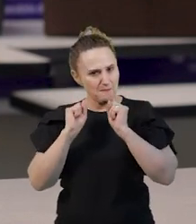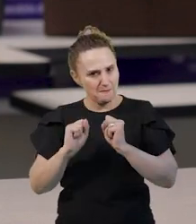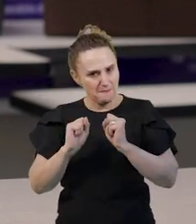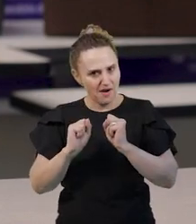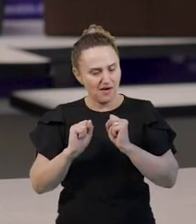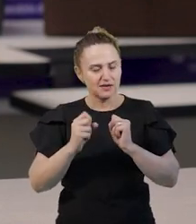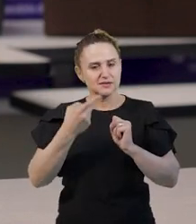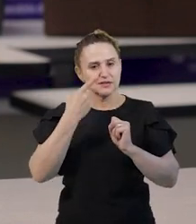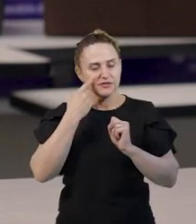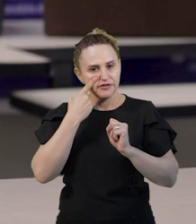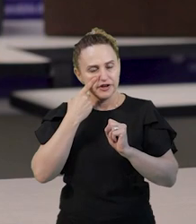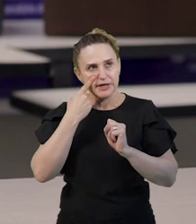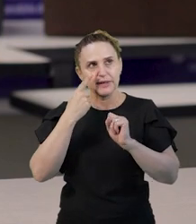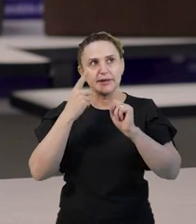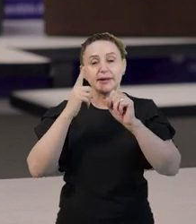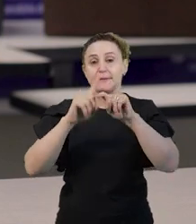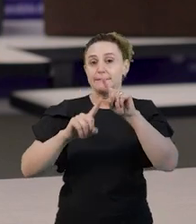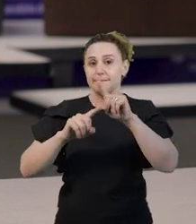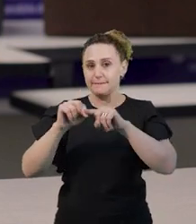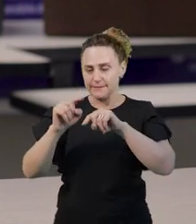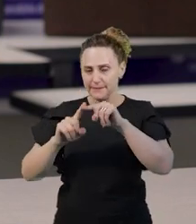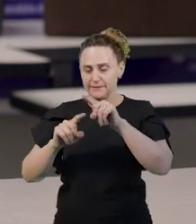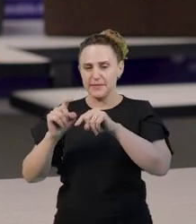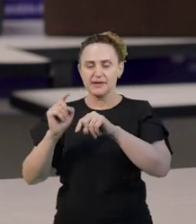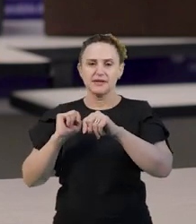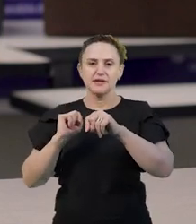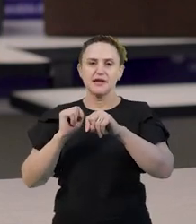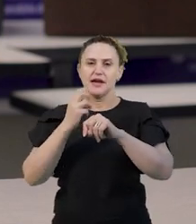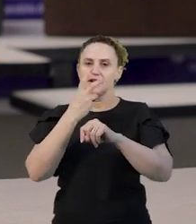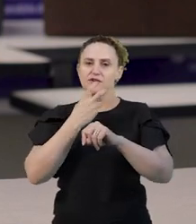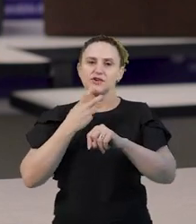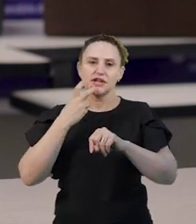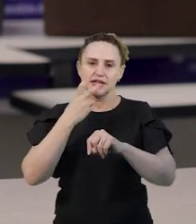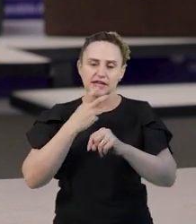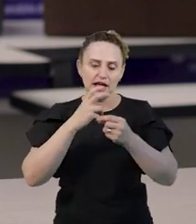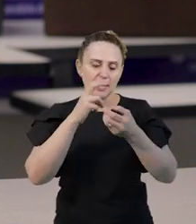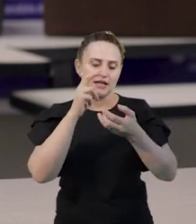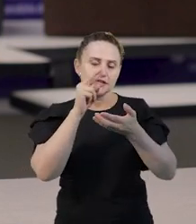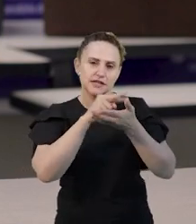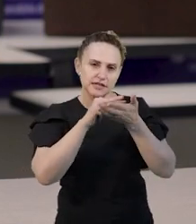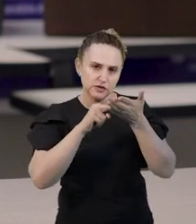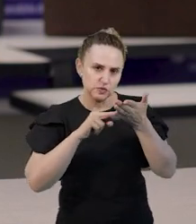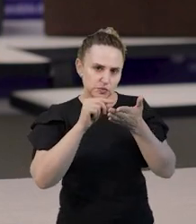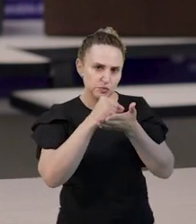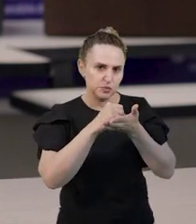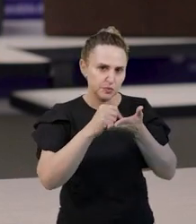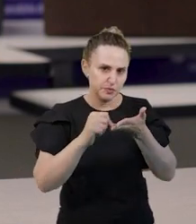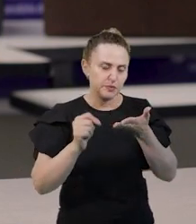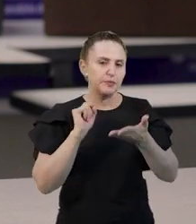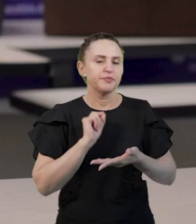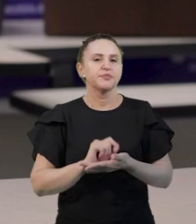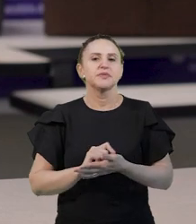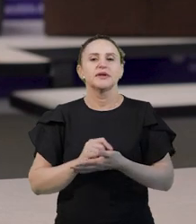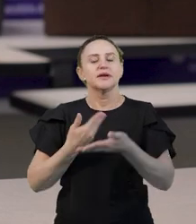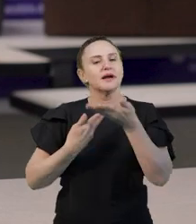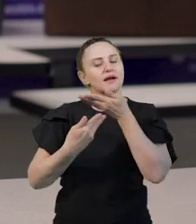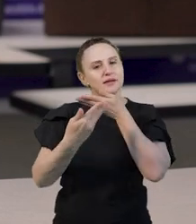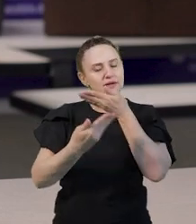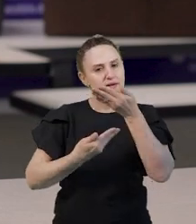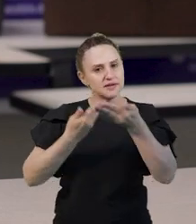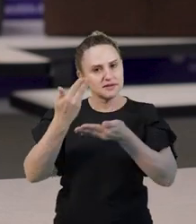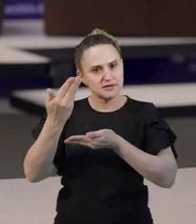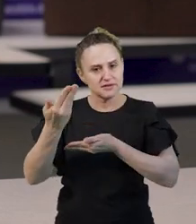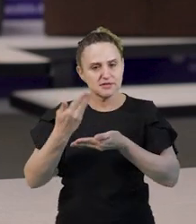materiais voltados aos aspectos da oralidade, leitura e escrita e também promover a interação e a